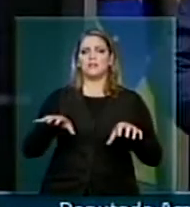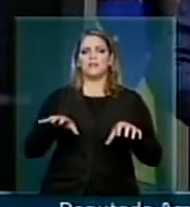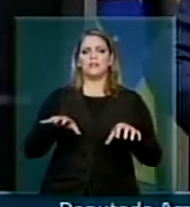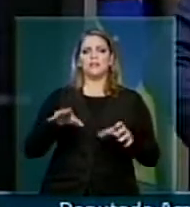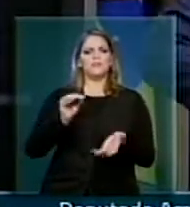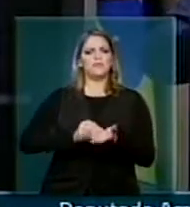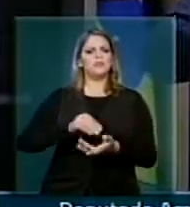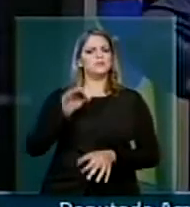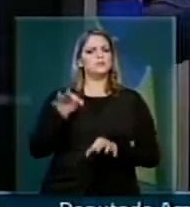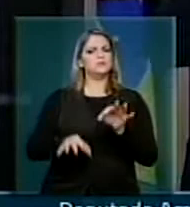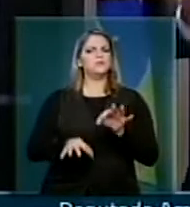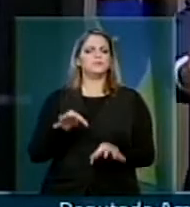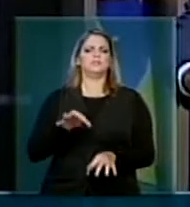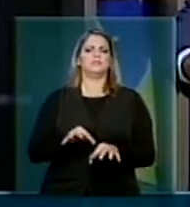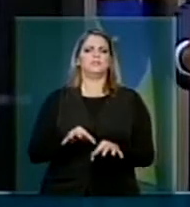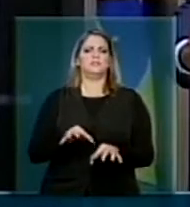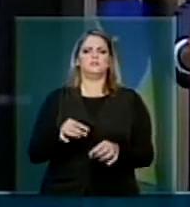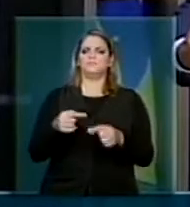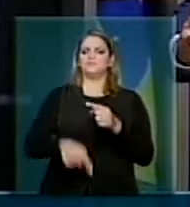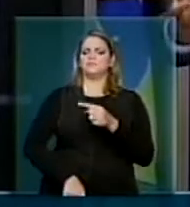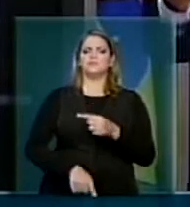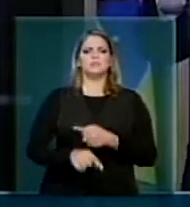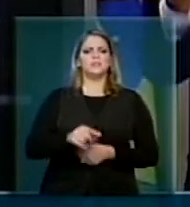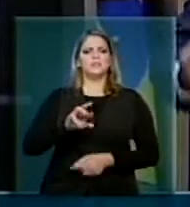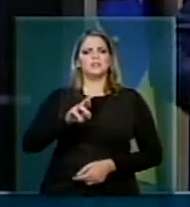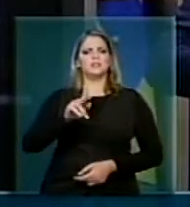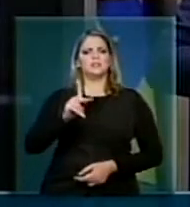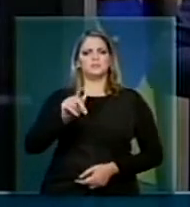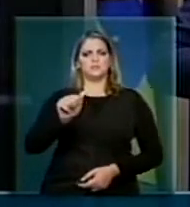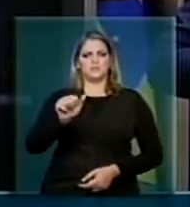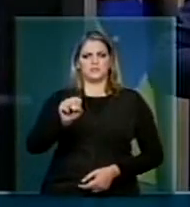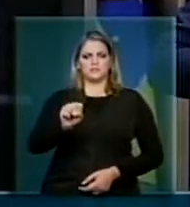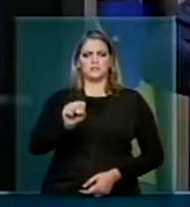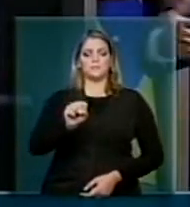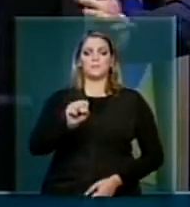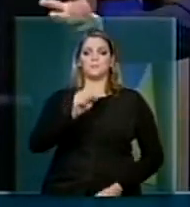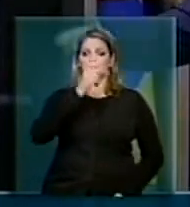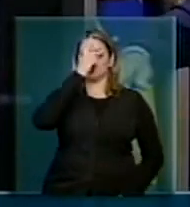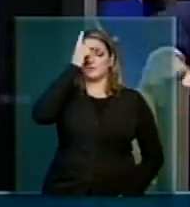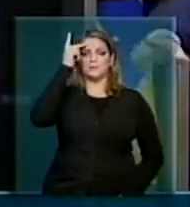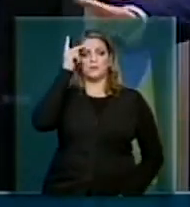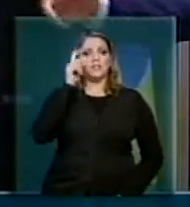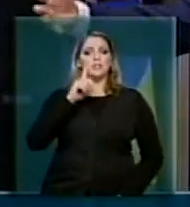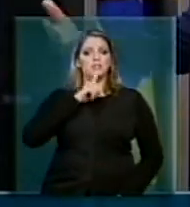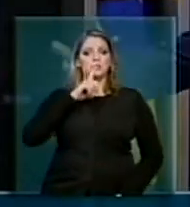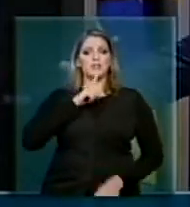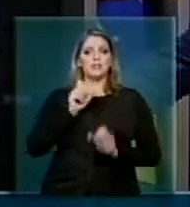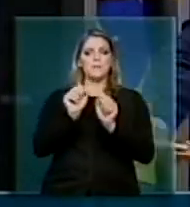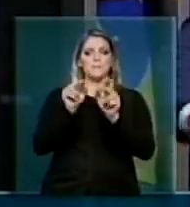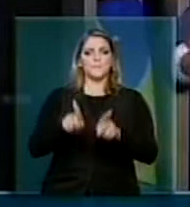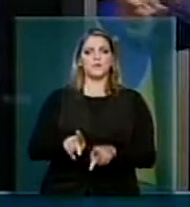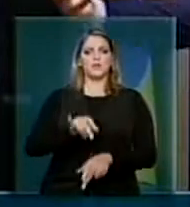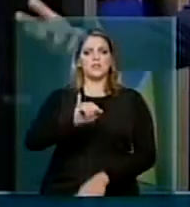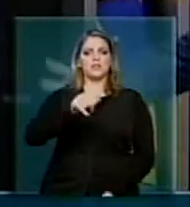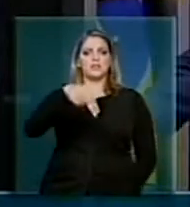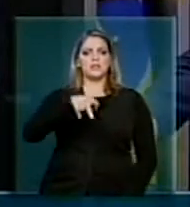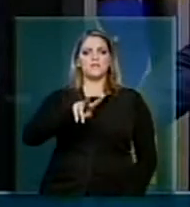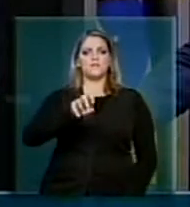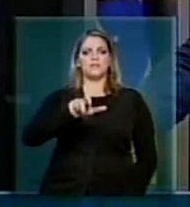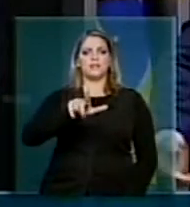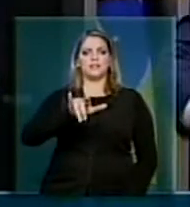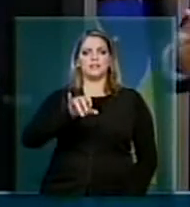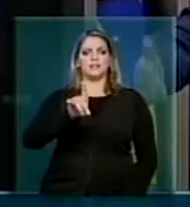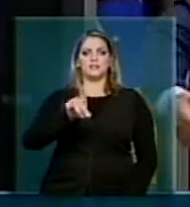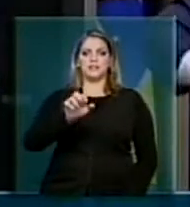injusta. Não faz sentido no RGPS quem tiver alguma invalidez. E nós podemos, qualquer um a qualquer